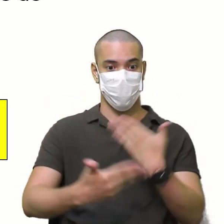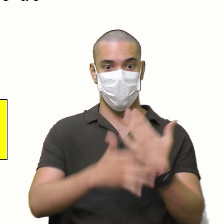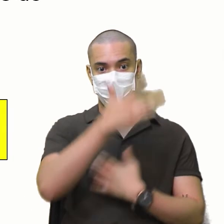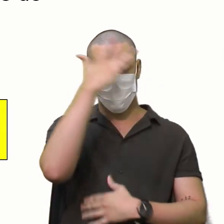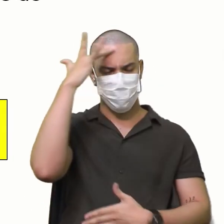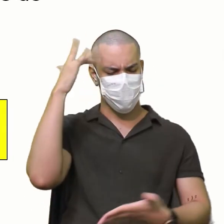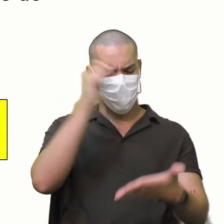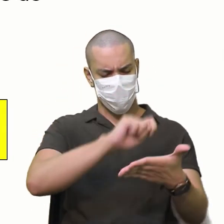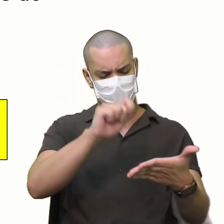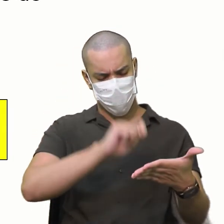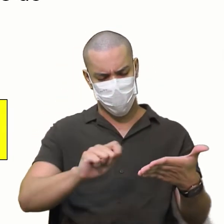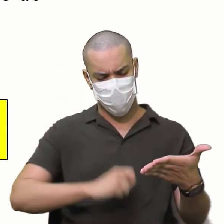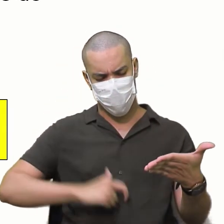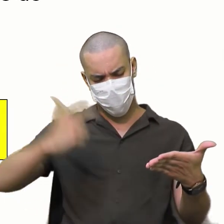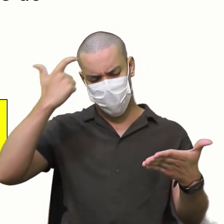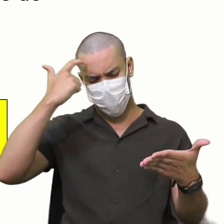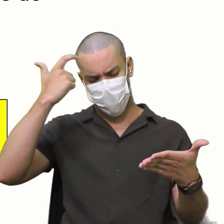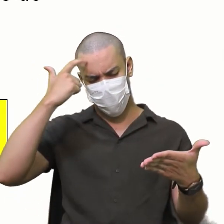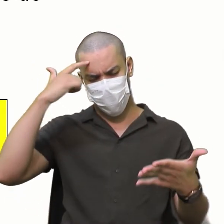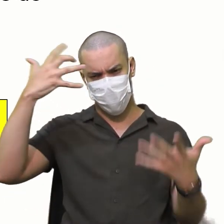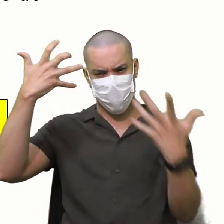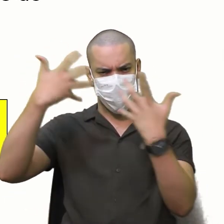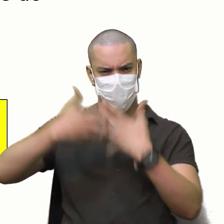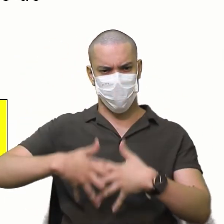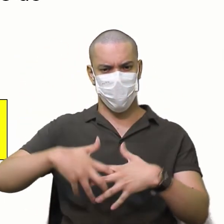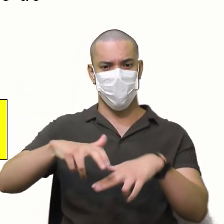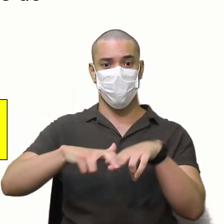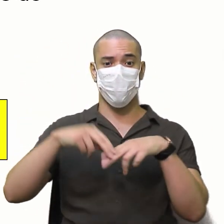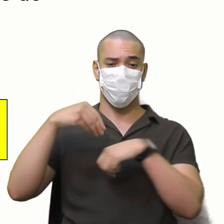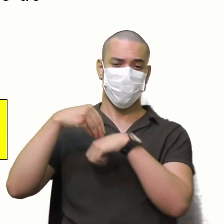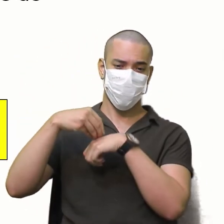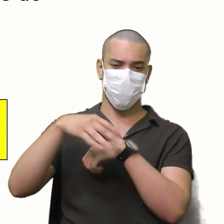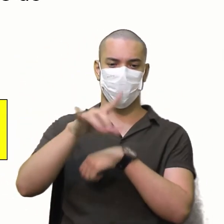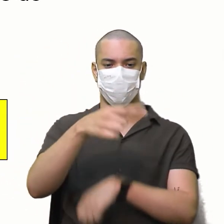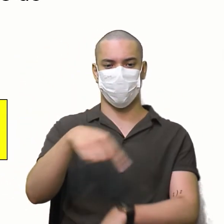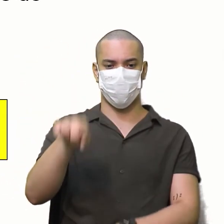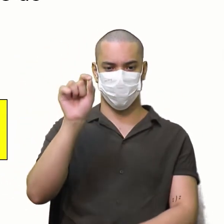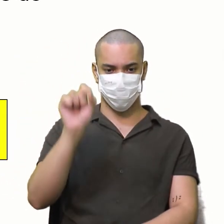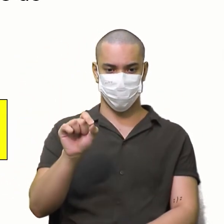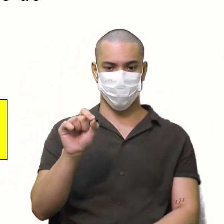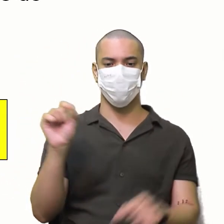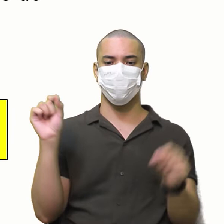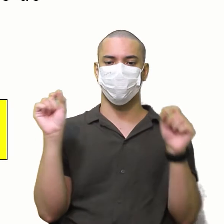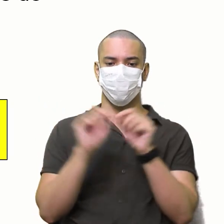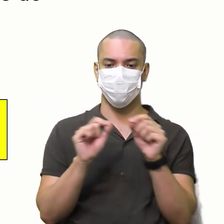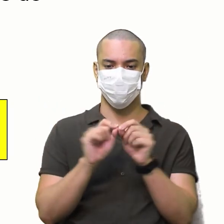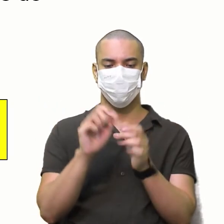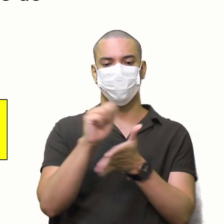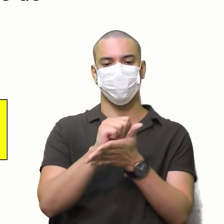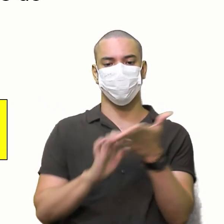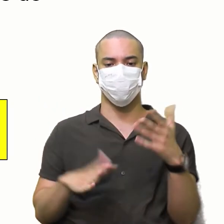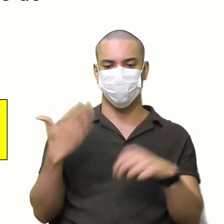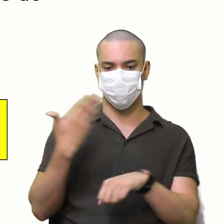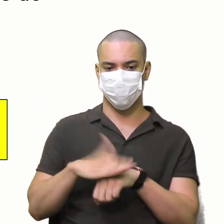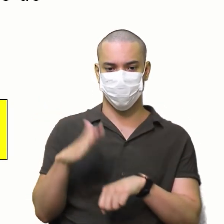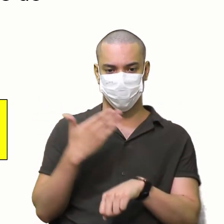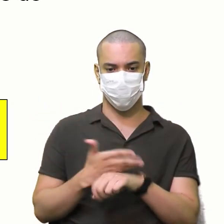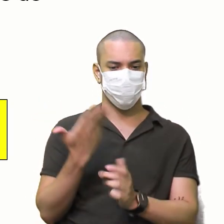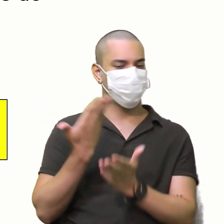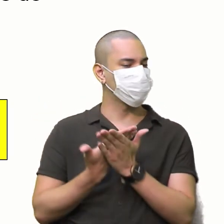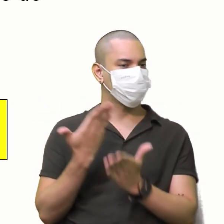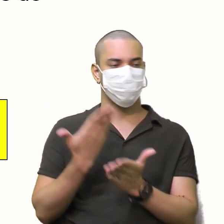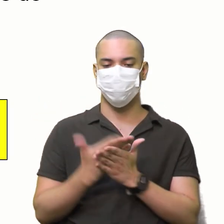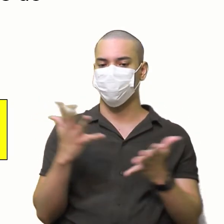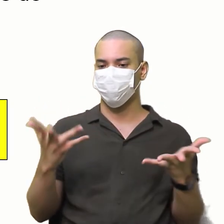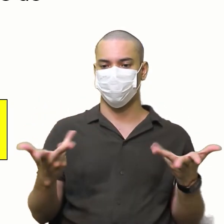elaboram o Enem Pensam Então a maior dica Que a gente pode deixar Para vocês é Façam exercícios O estudo é